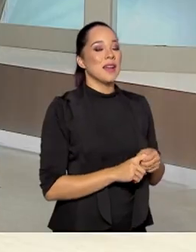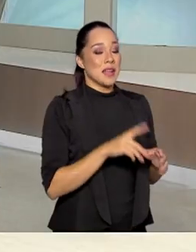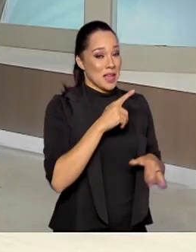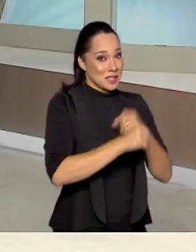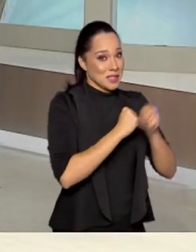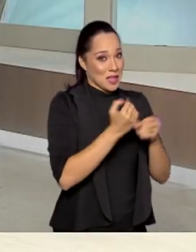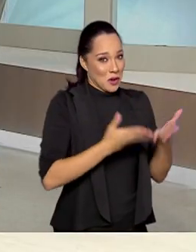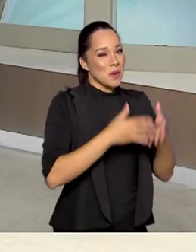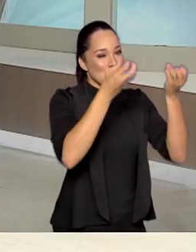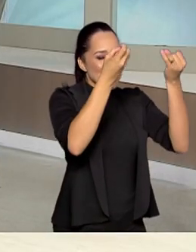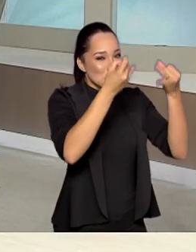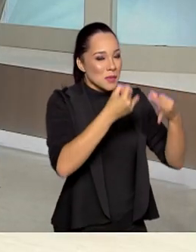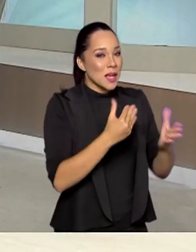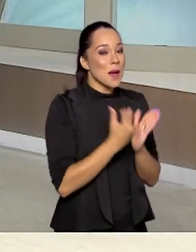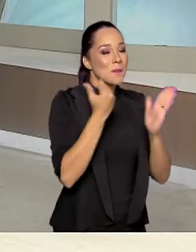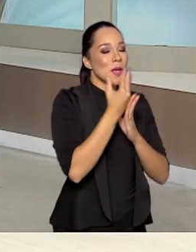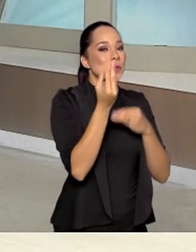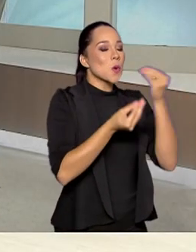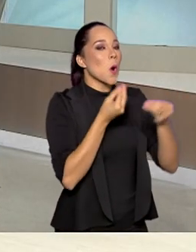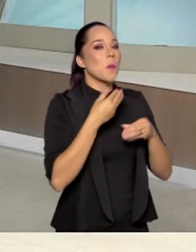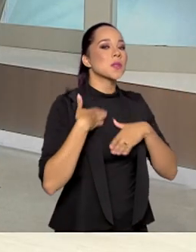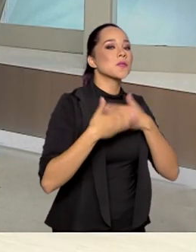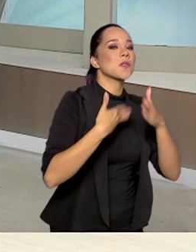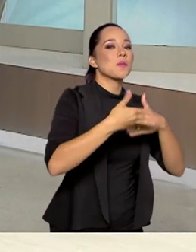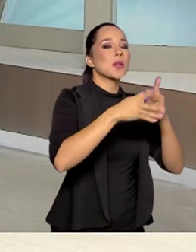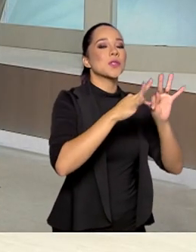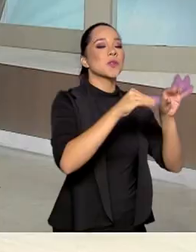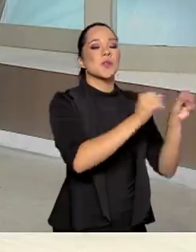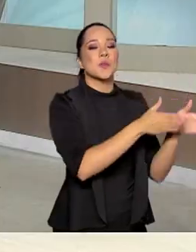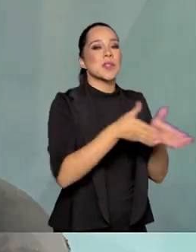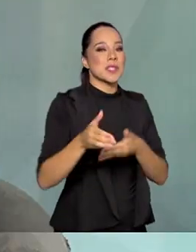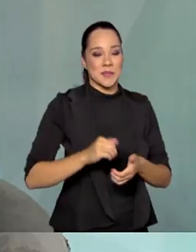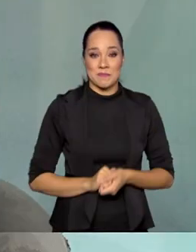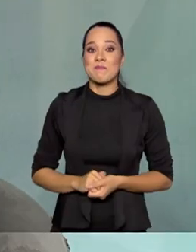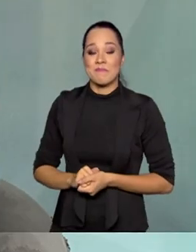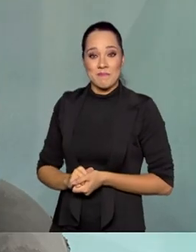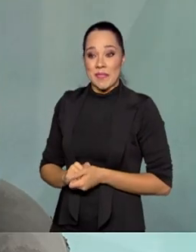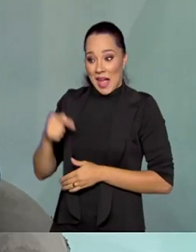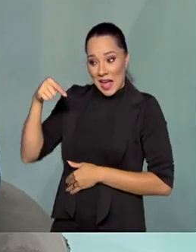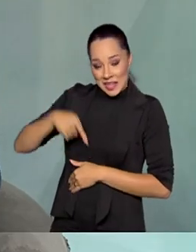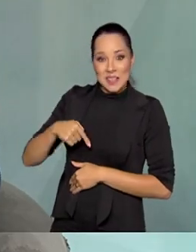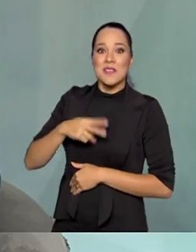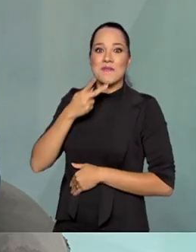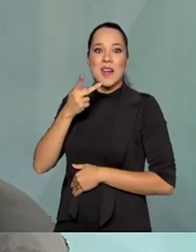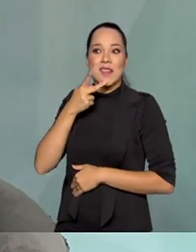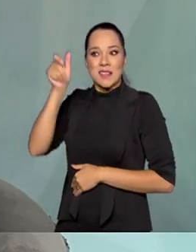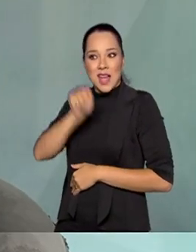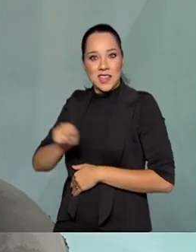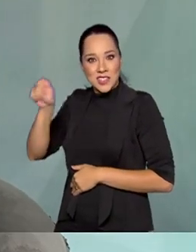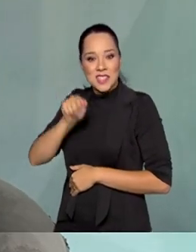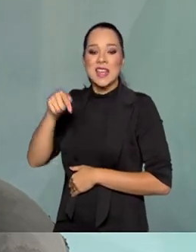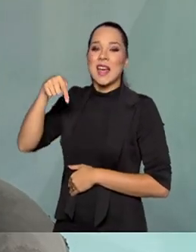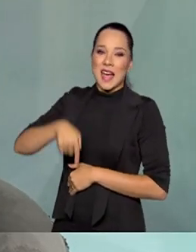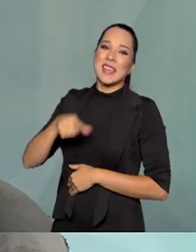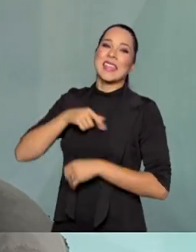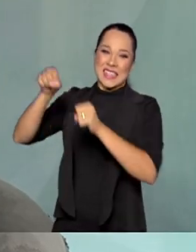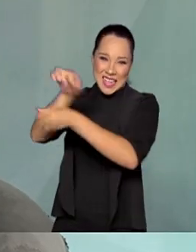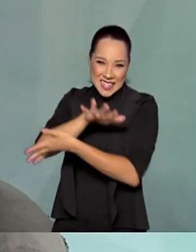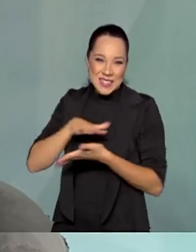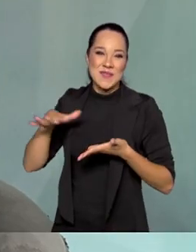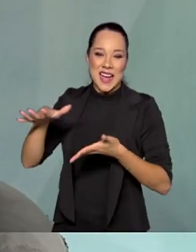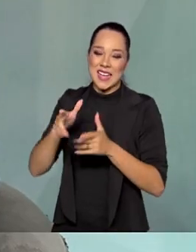neste ano, para falar como é que foram os desdobramentos de todos esses processos. Pois é, aqui tem pauta e a gente falando na agência, aqui tem espaço.